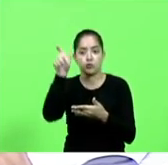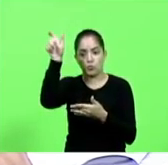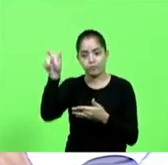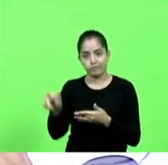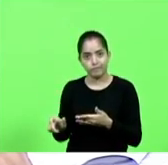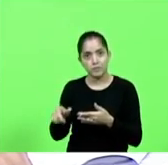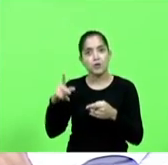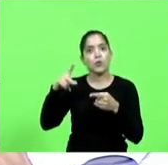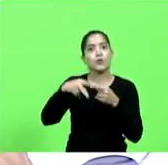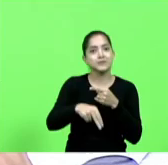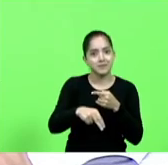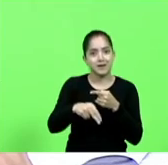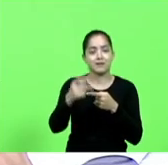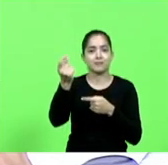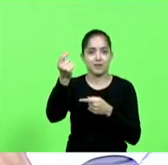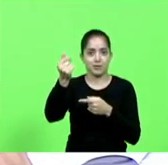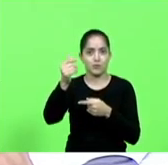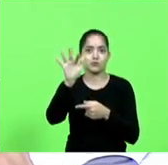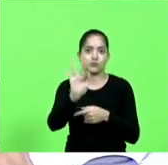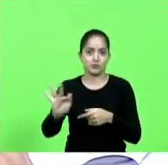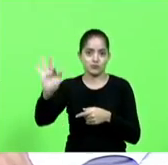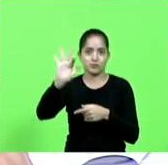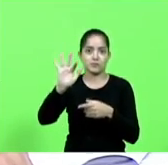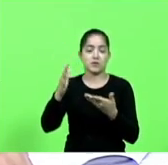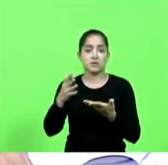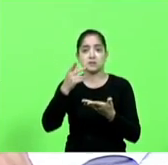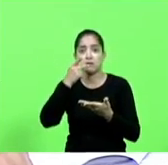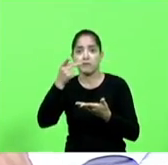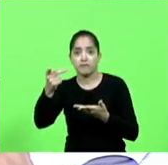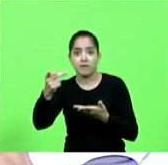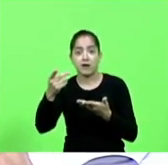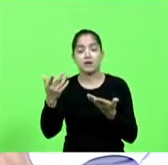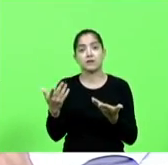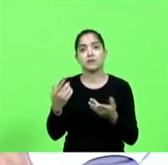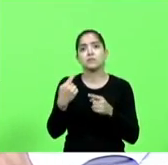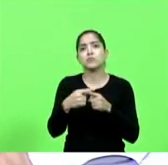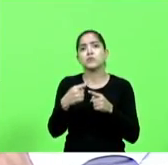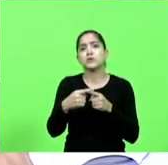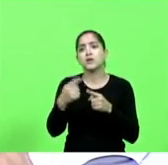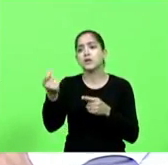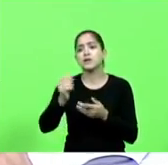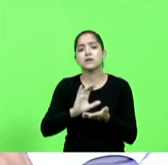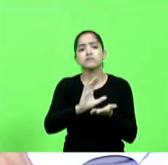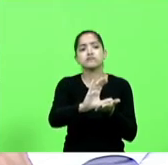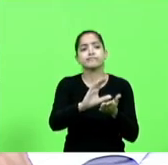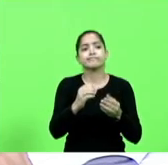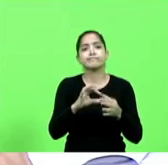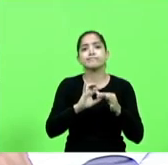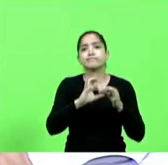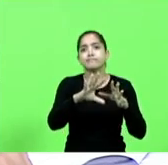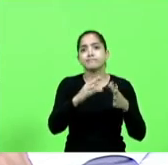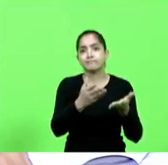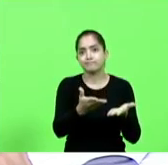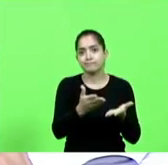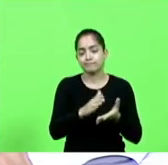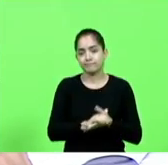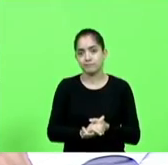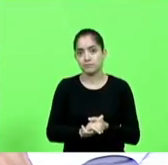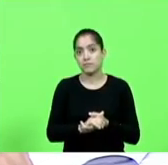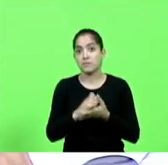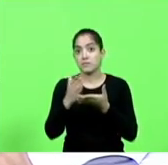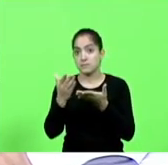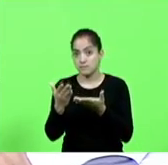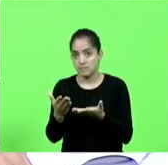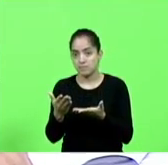cortaram o recurso federal, e se ele conta toda essa vantagem para Brasília, por que não aportou recurso? E aí foi uma coisa